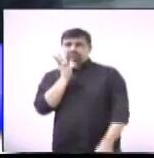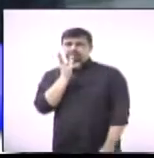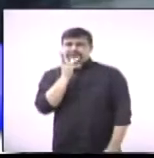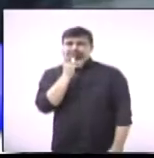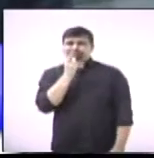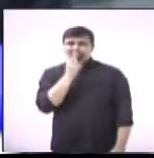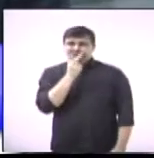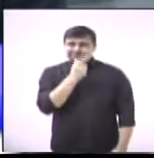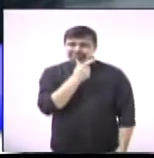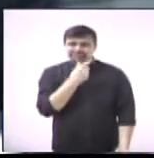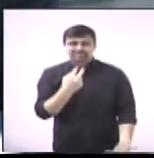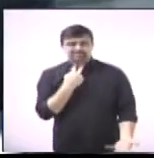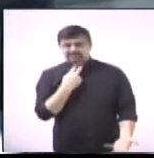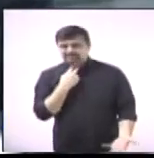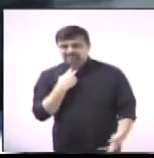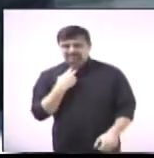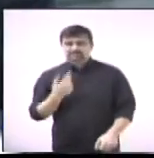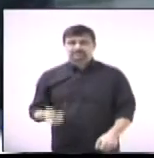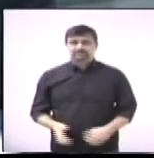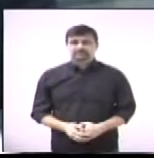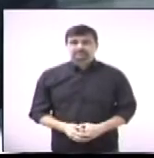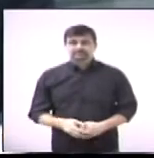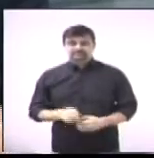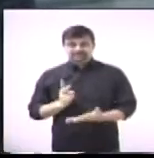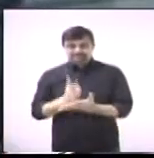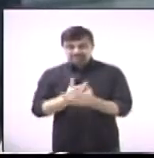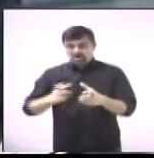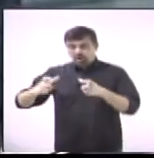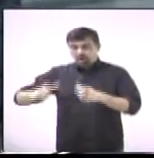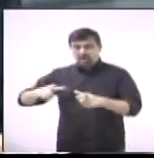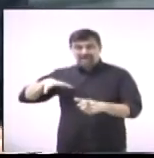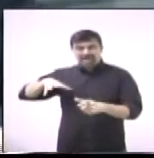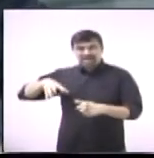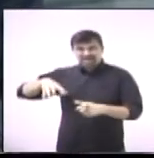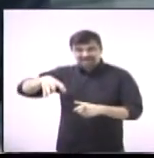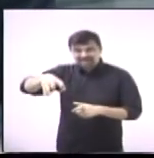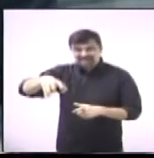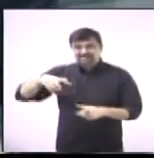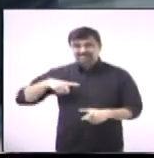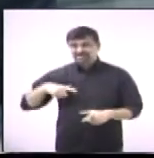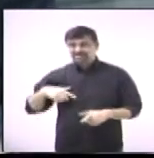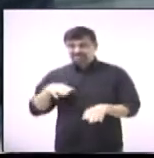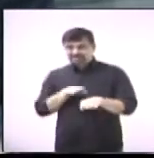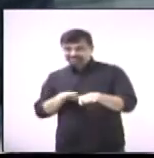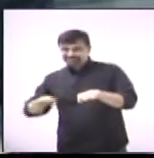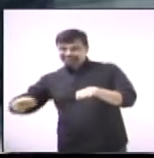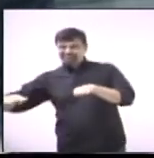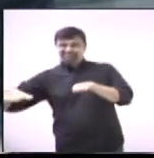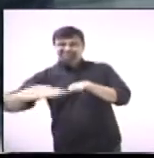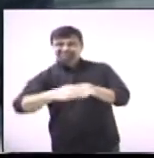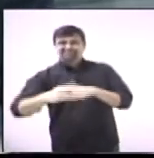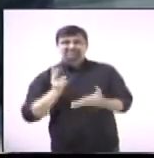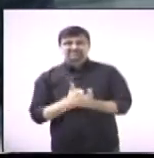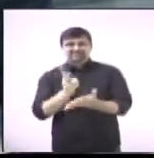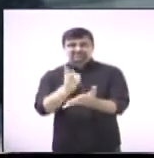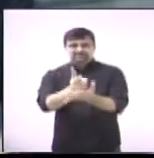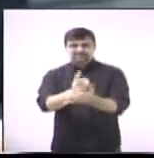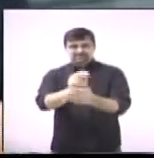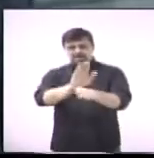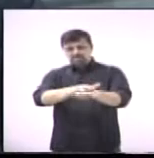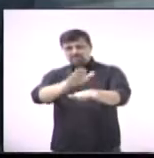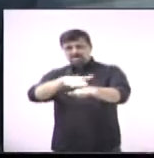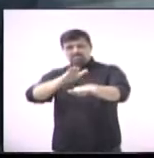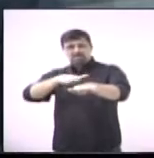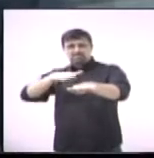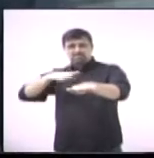principalmente entre Centro e João Aranha. Essa questão da alça de acesso ali, próximo